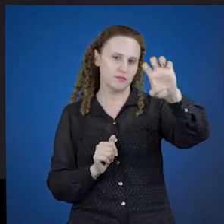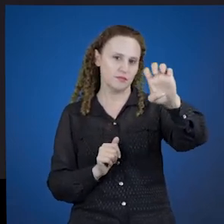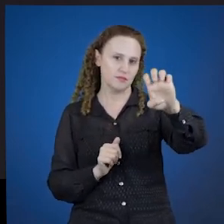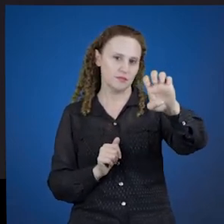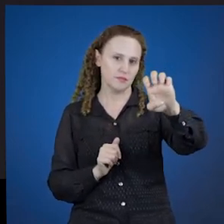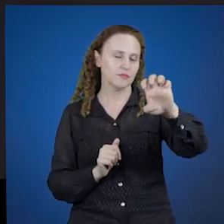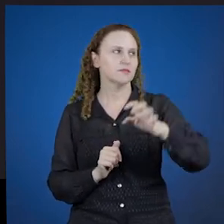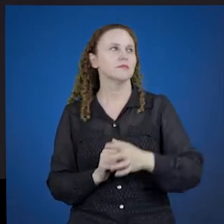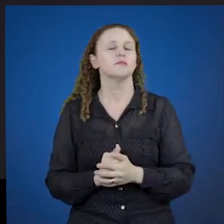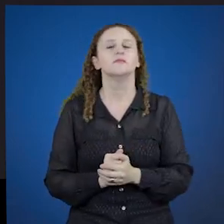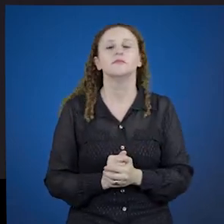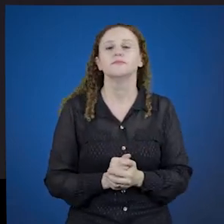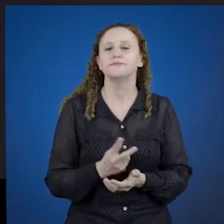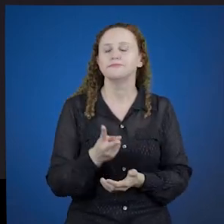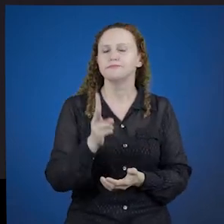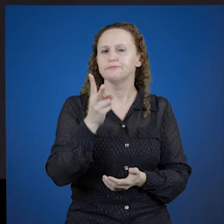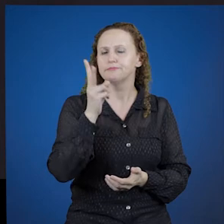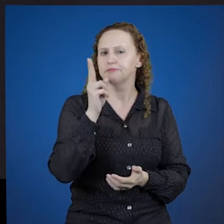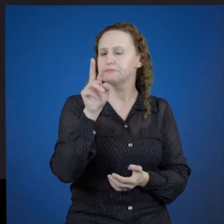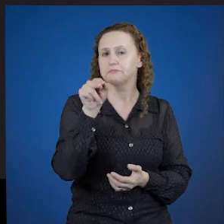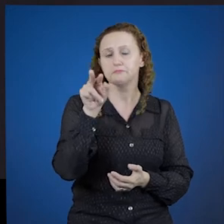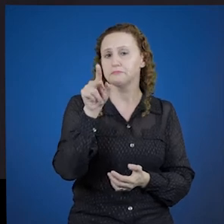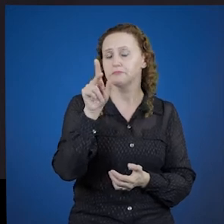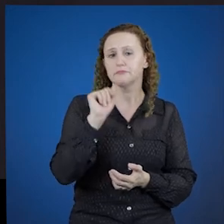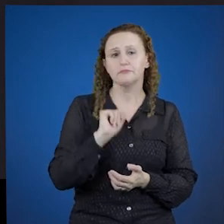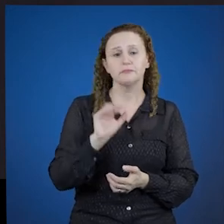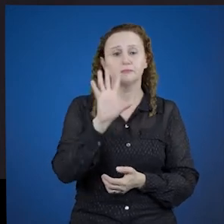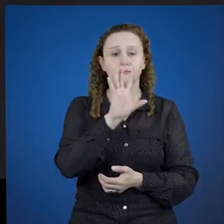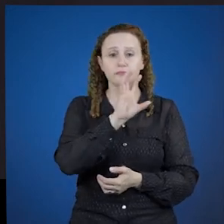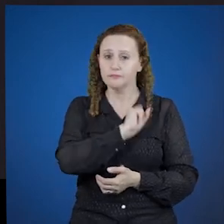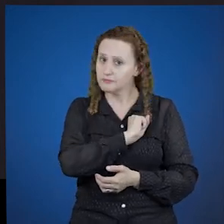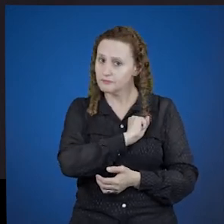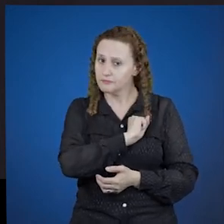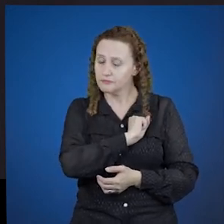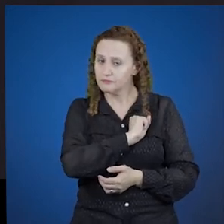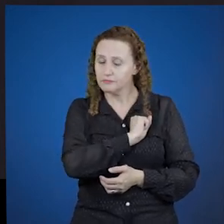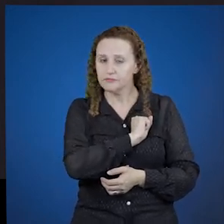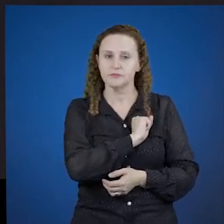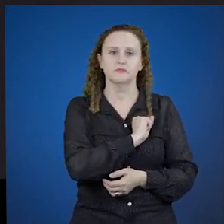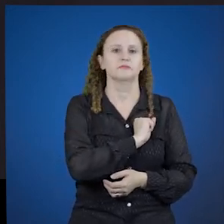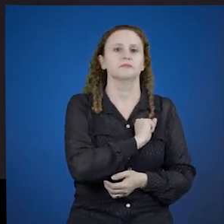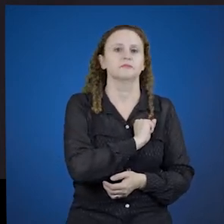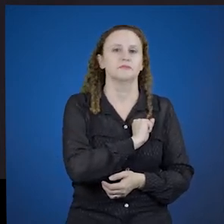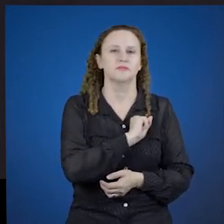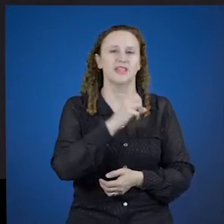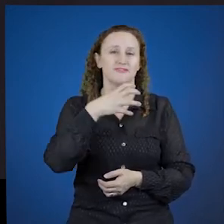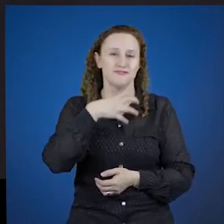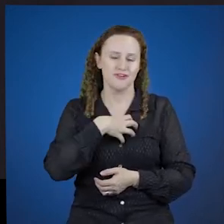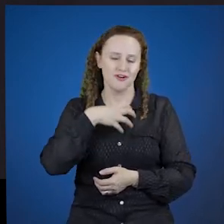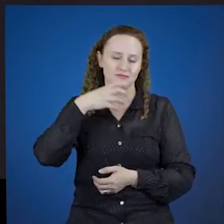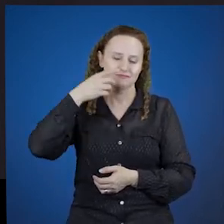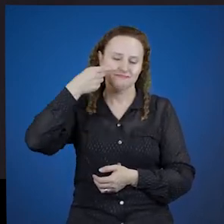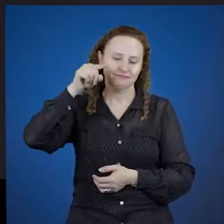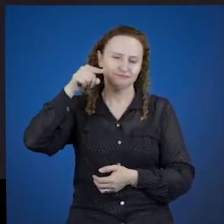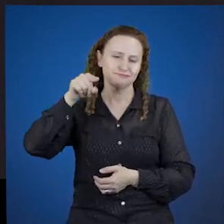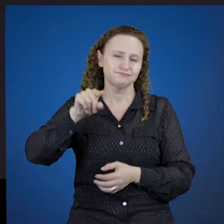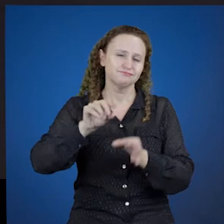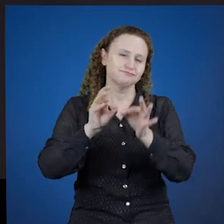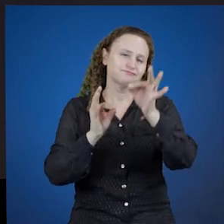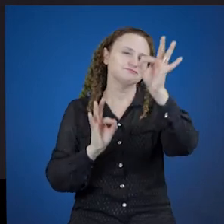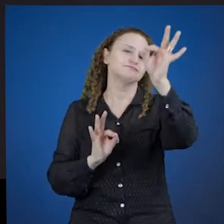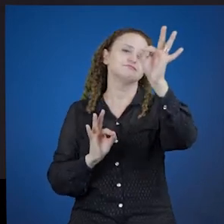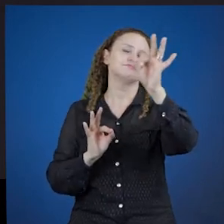Sempre terminado em are, é a forma que é igual a amar, a forma do infinitivo